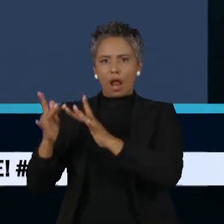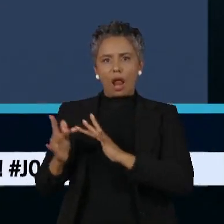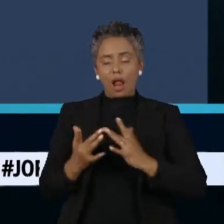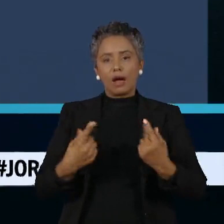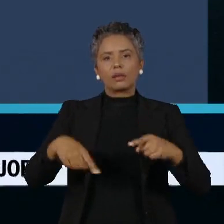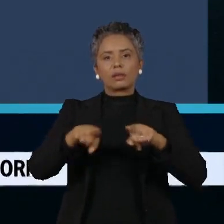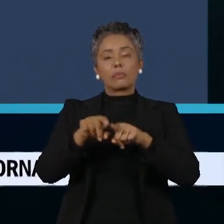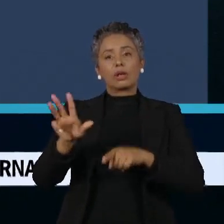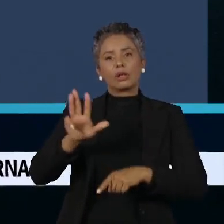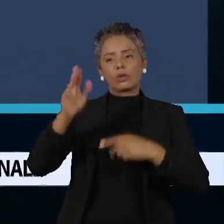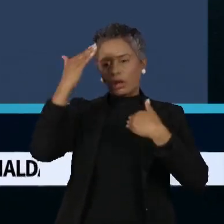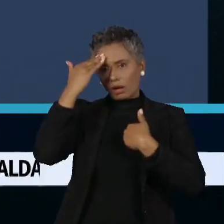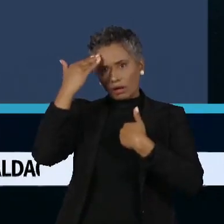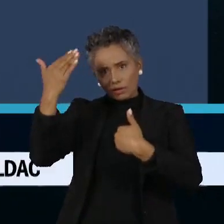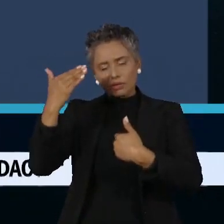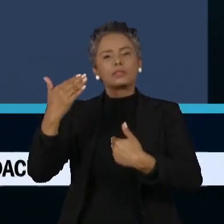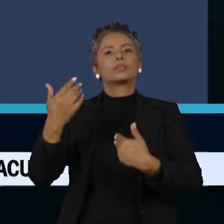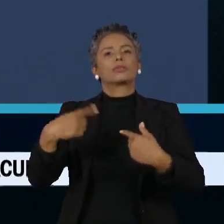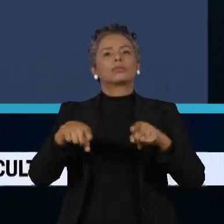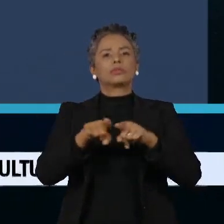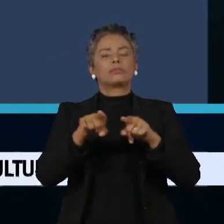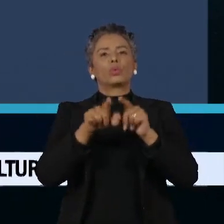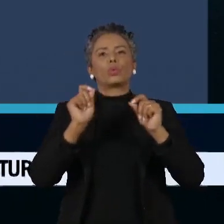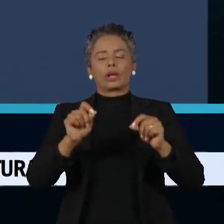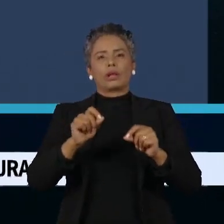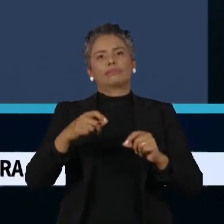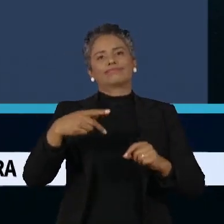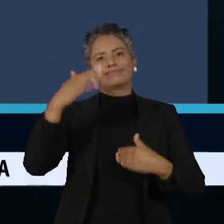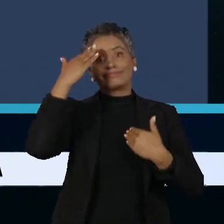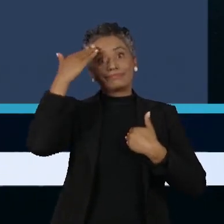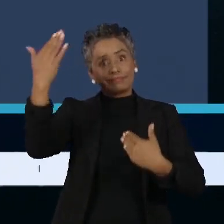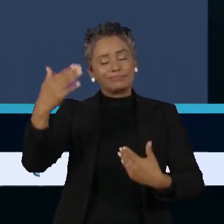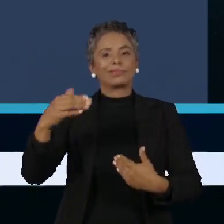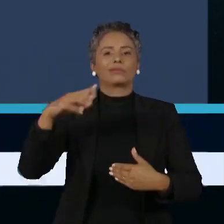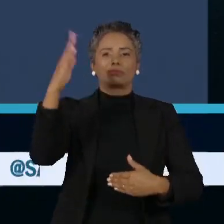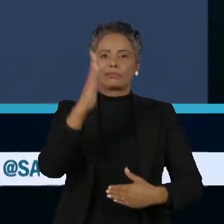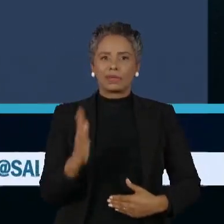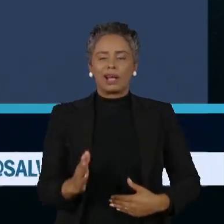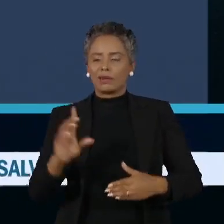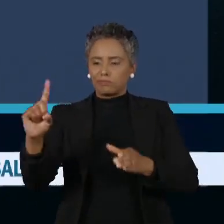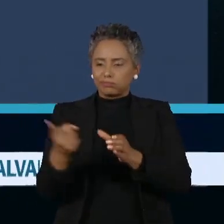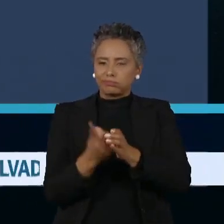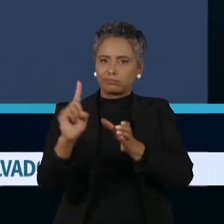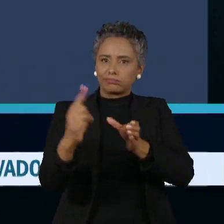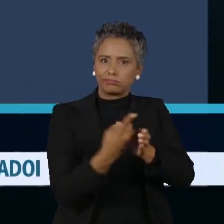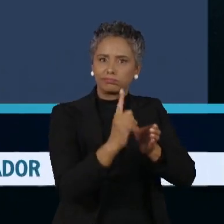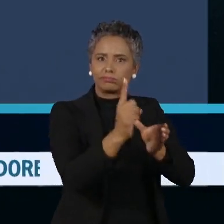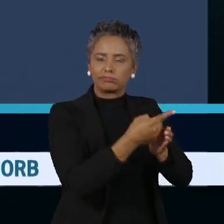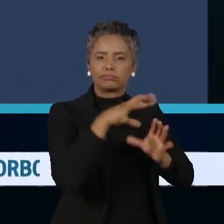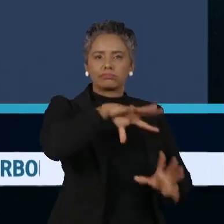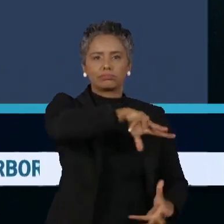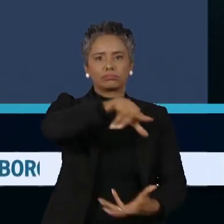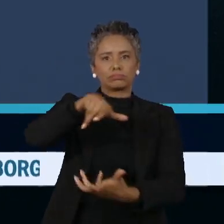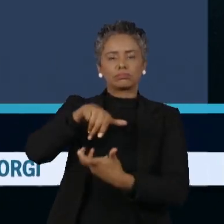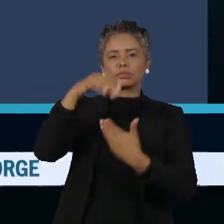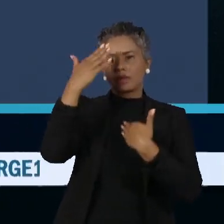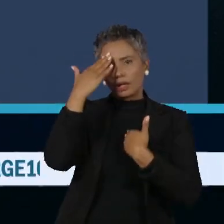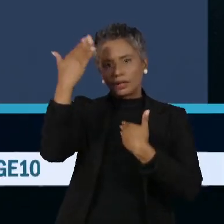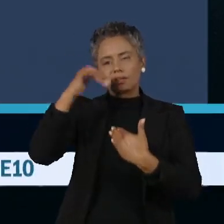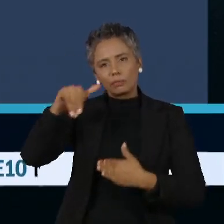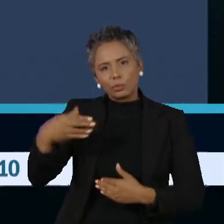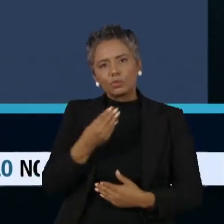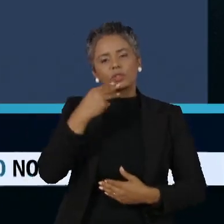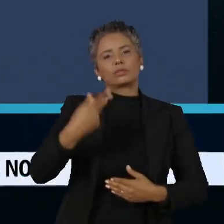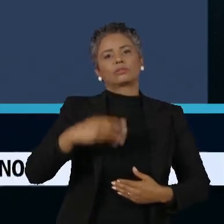e afirmou que o Brasil tem se reintegrado ao mundo, dialogando e construindo parcerias em busca de melhores oportunidades para nosso